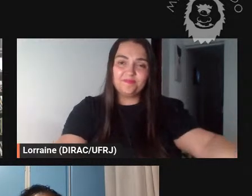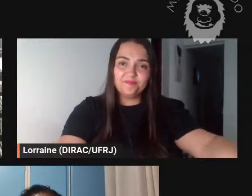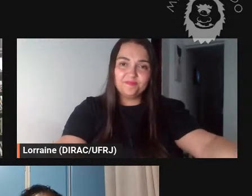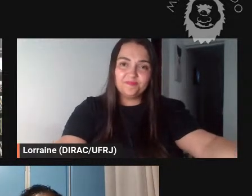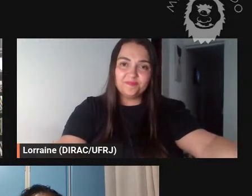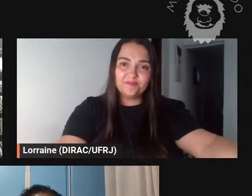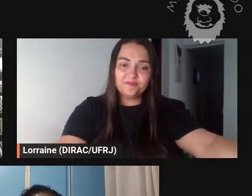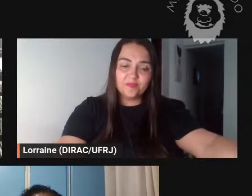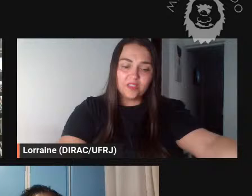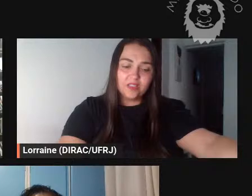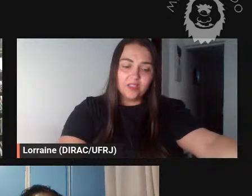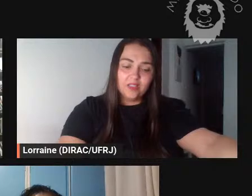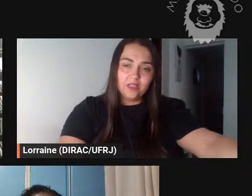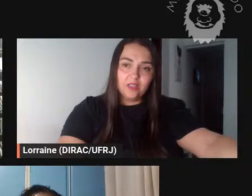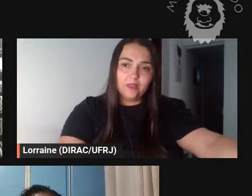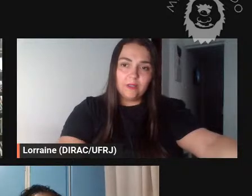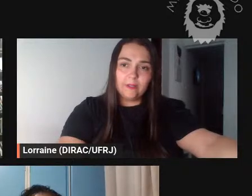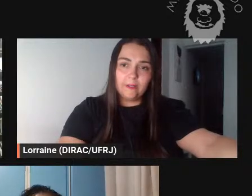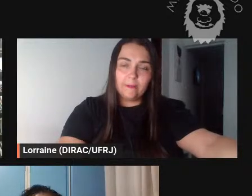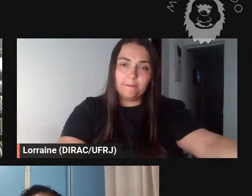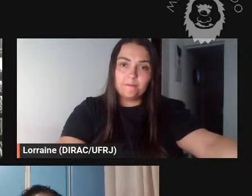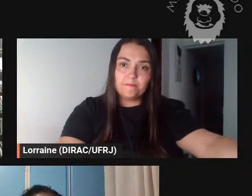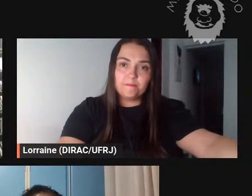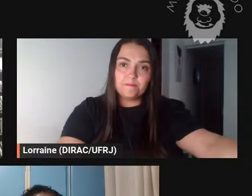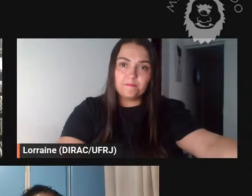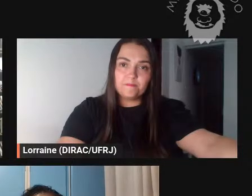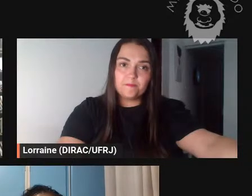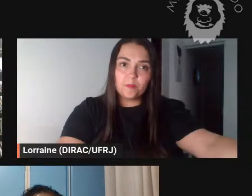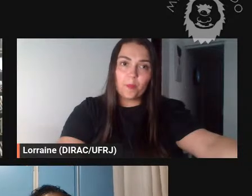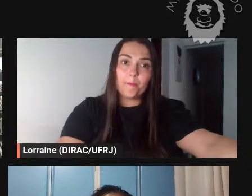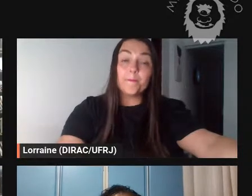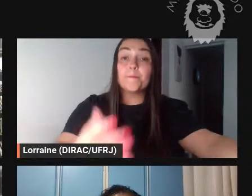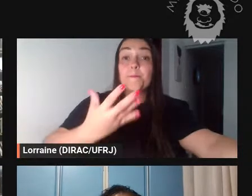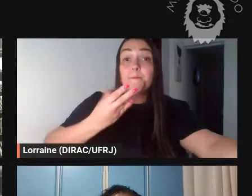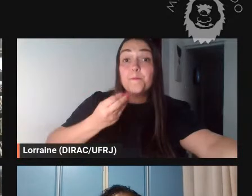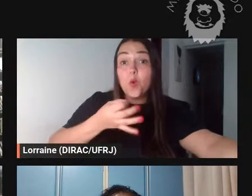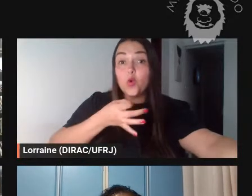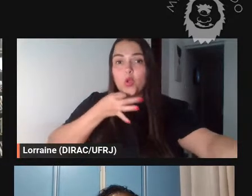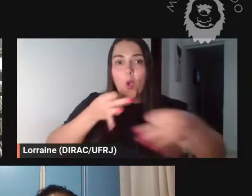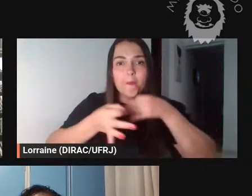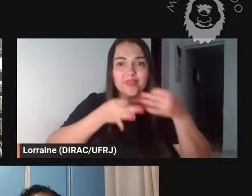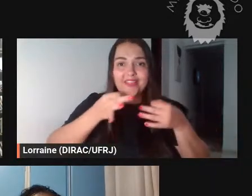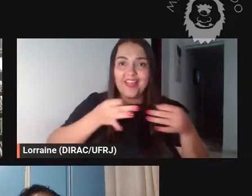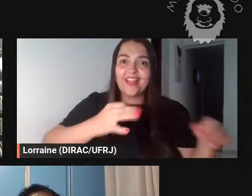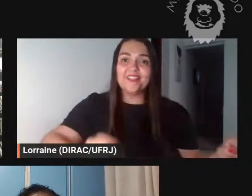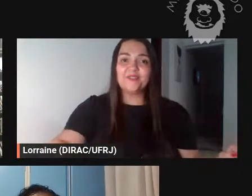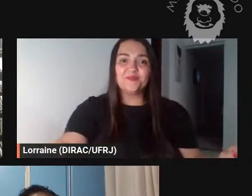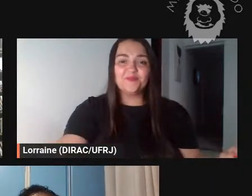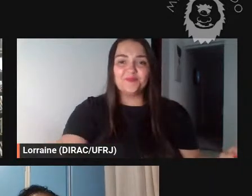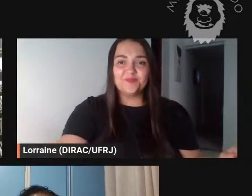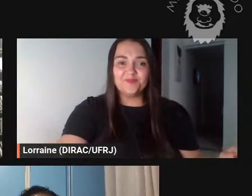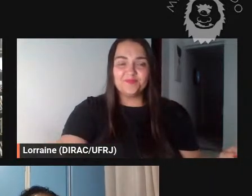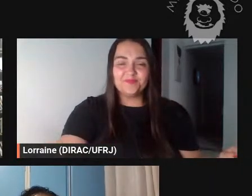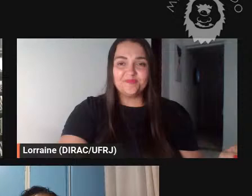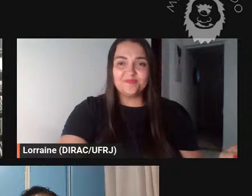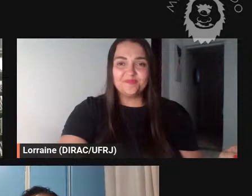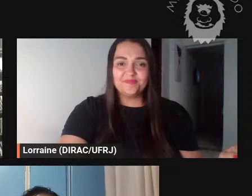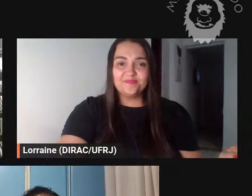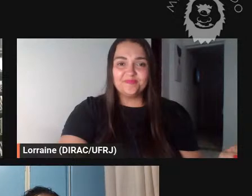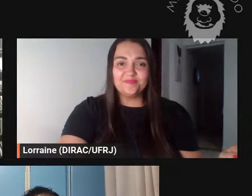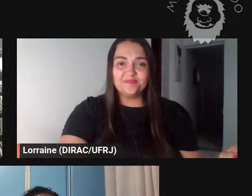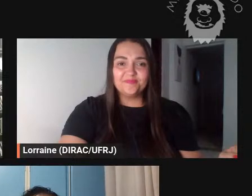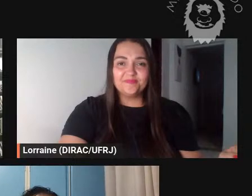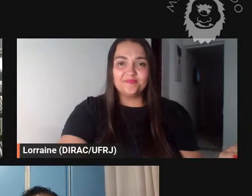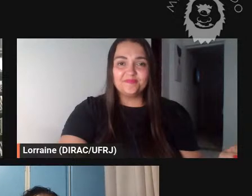eu acho que a gente não tem mais nenhuma pergunta são muitos os comentários a gente não vai conseguir ler todos eu